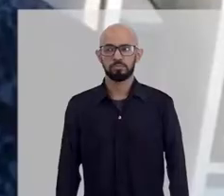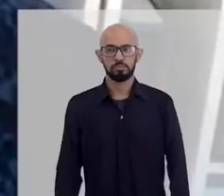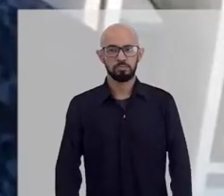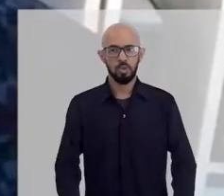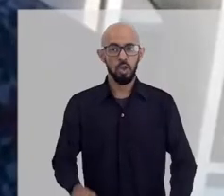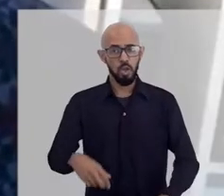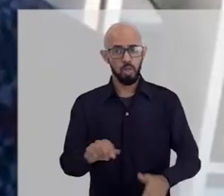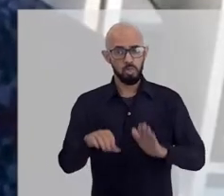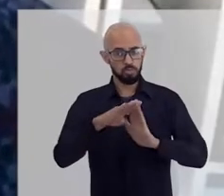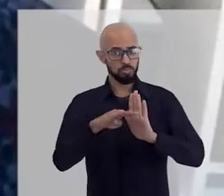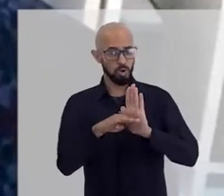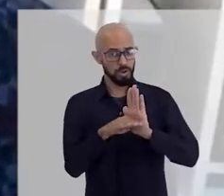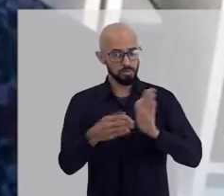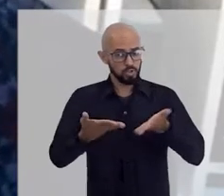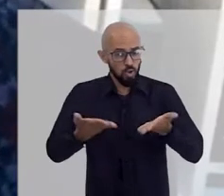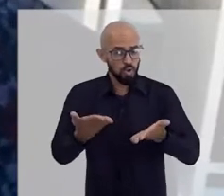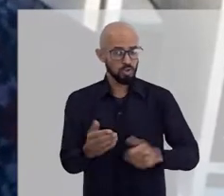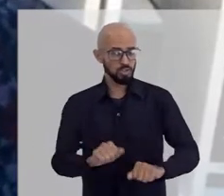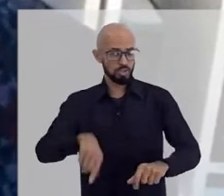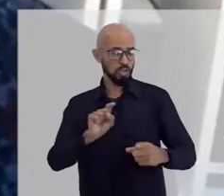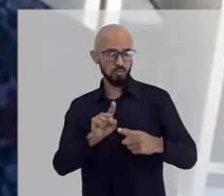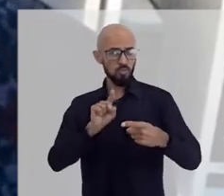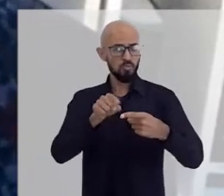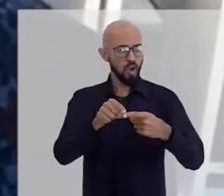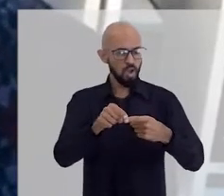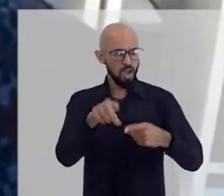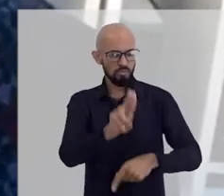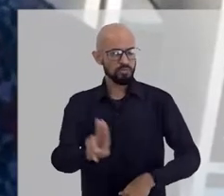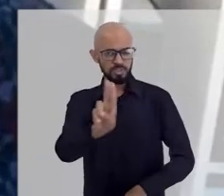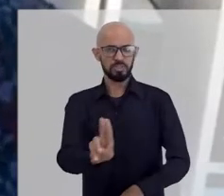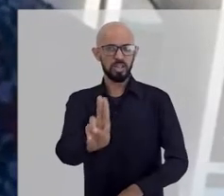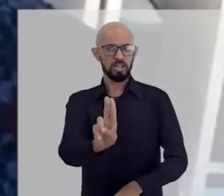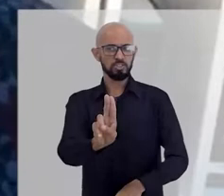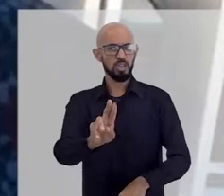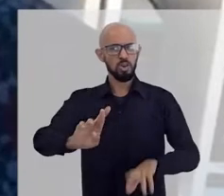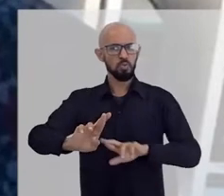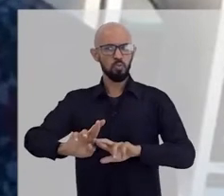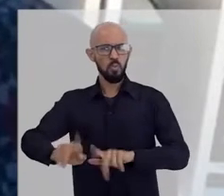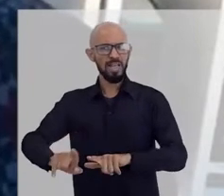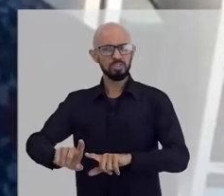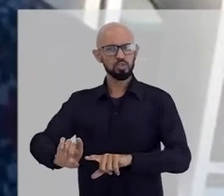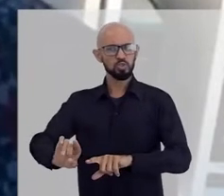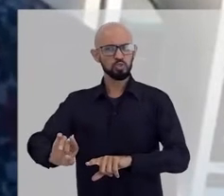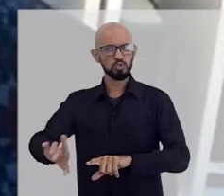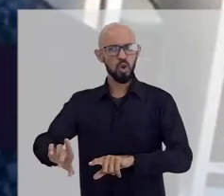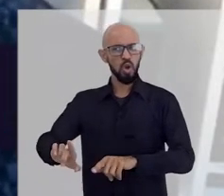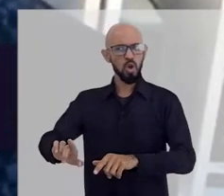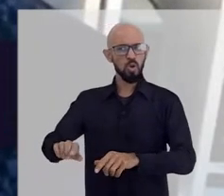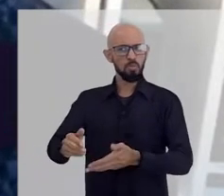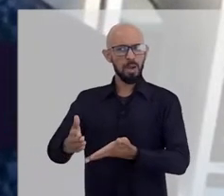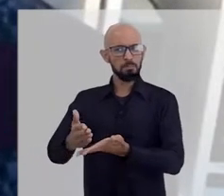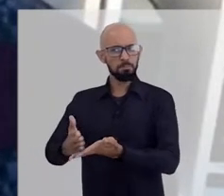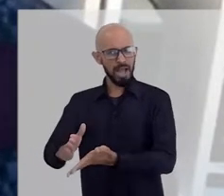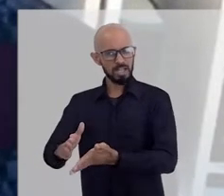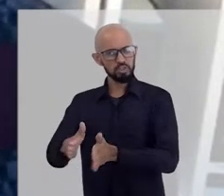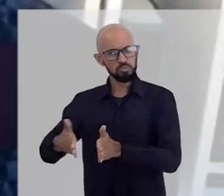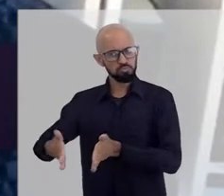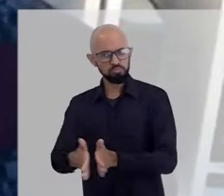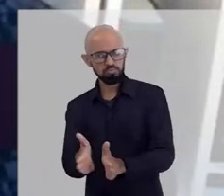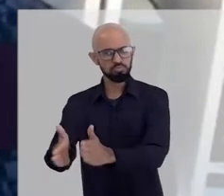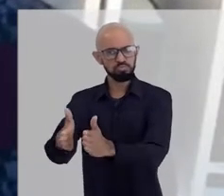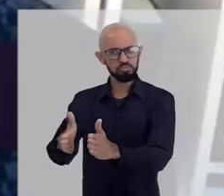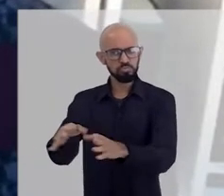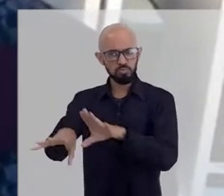Em nosso programa de hoje, teremos como foco a universidade, não apenas como parte indispensável do roteiro para se chegar a uma